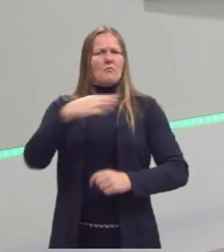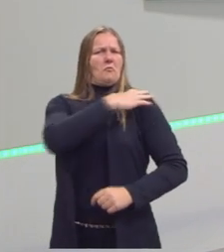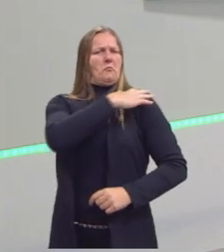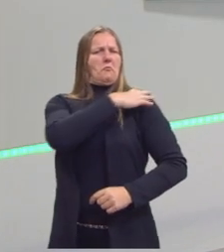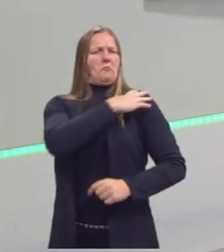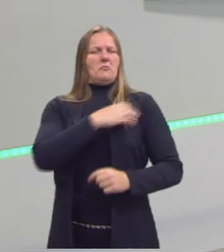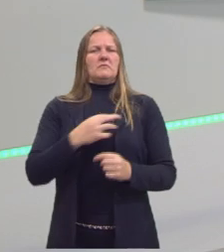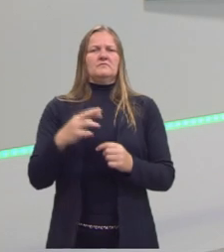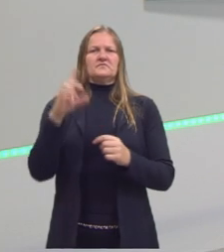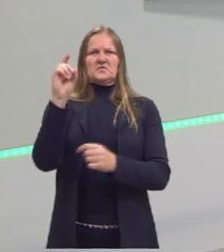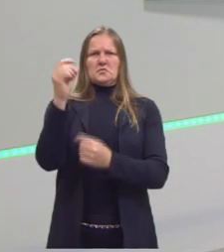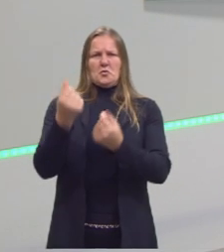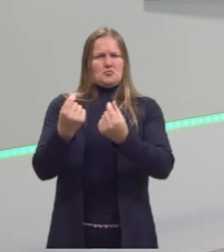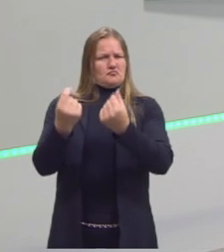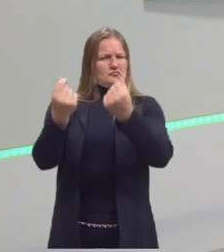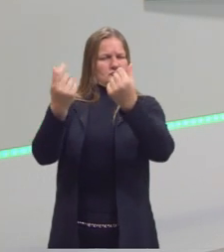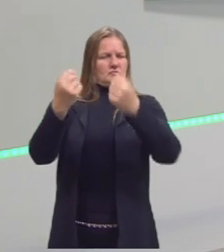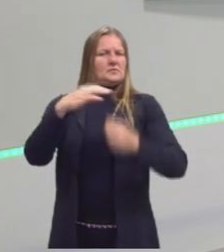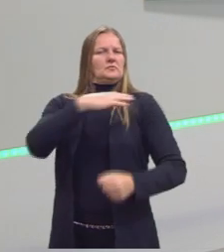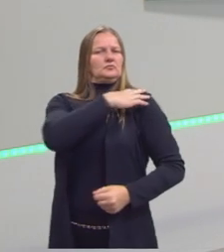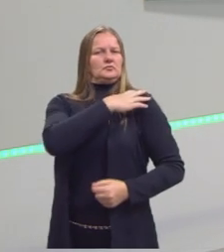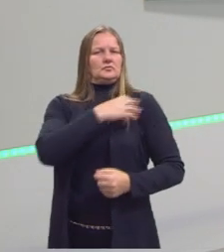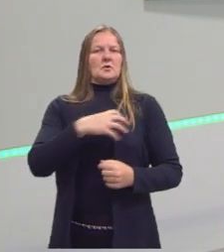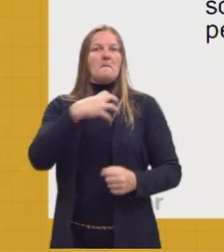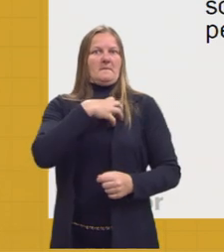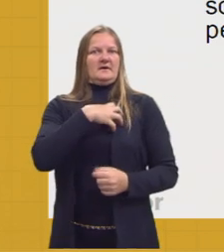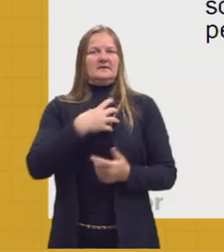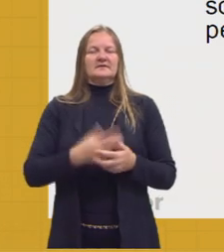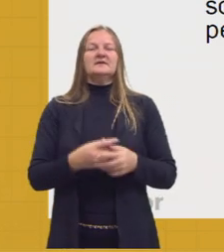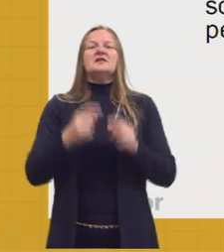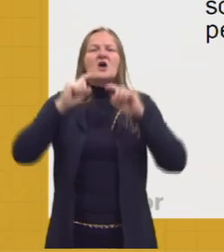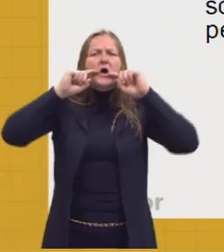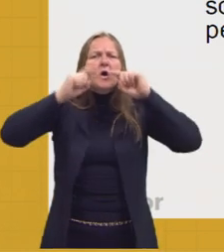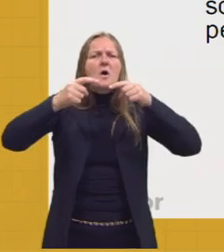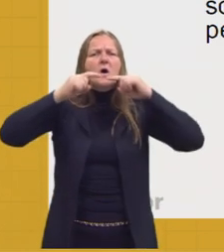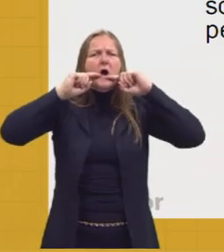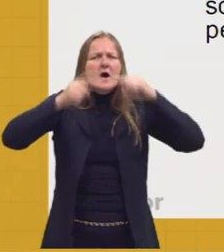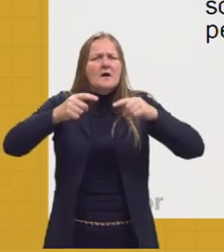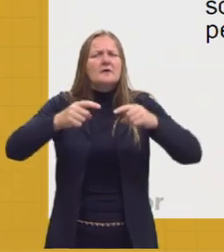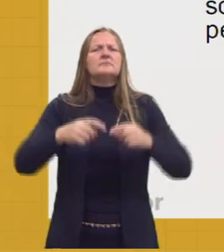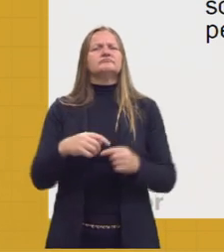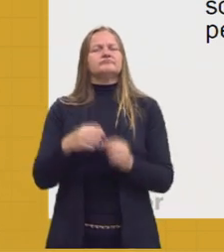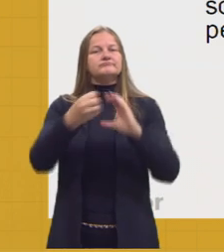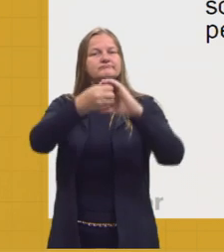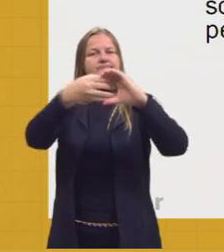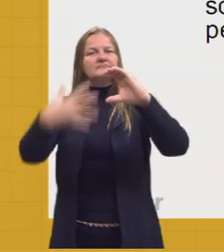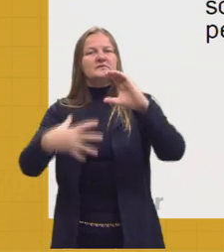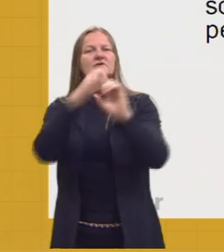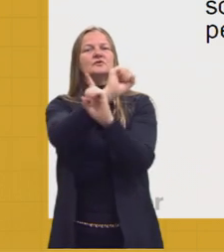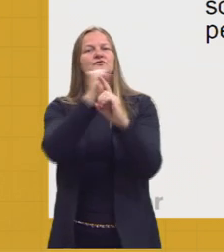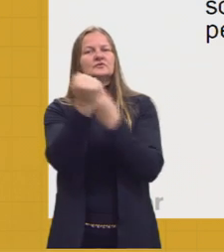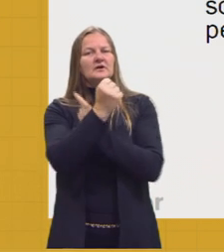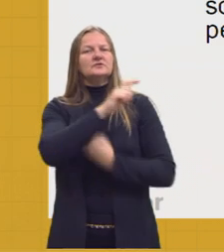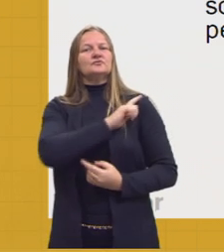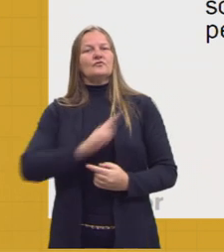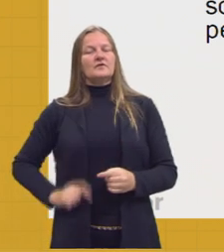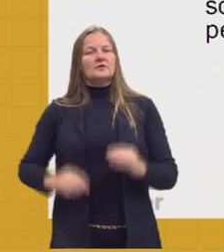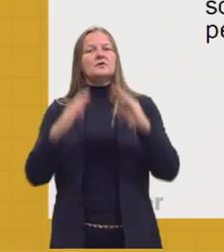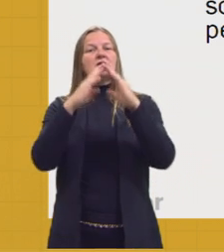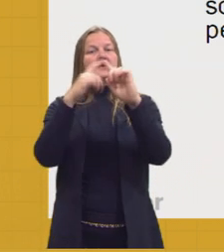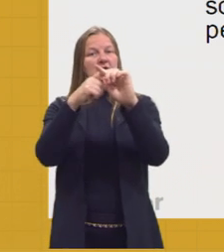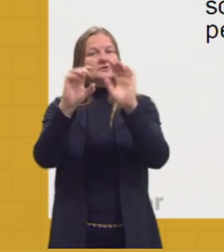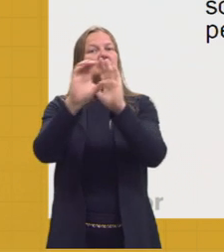grandes donatários. E ele critica muitas vezes os aspectos da sociedade, do governo e da igreja